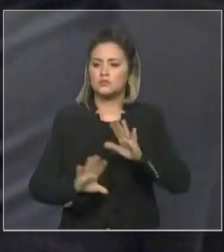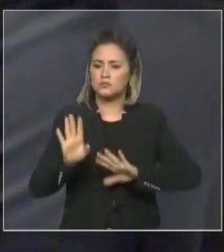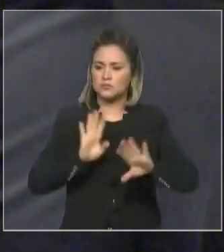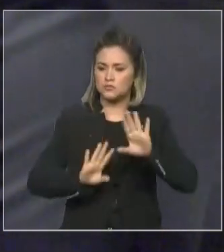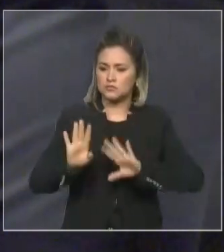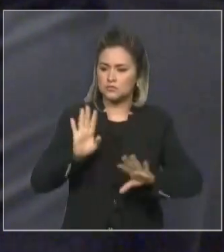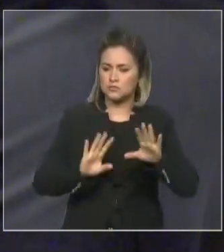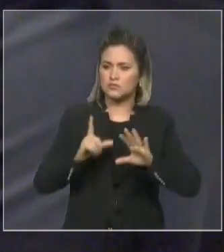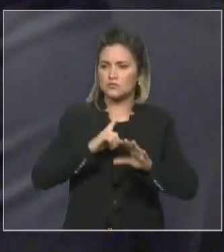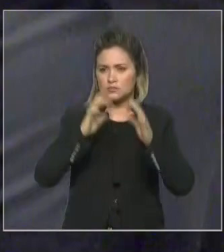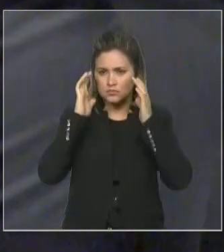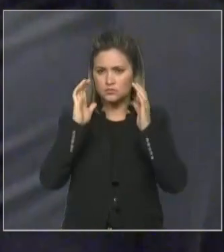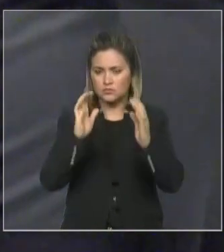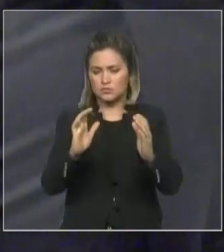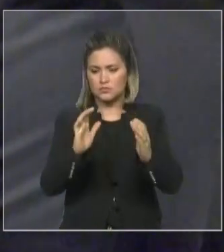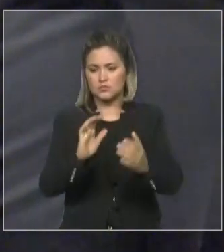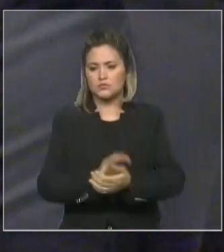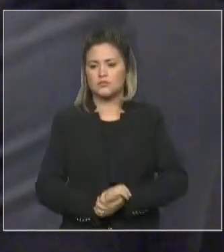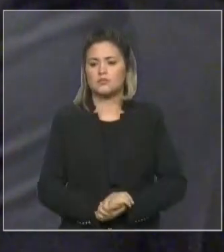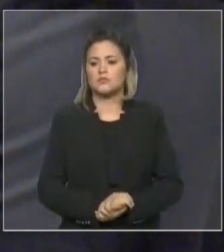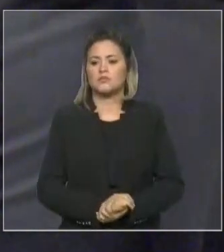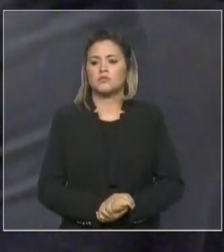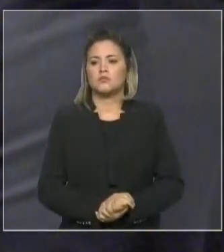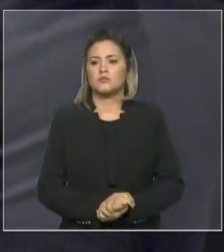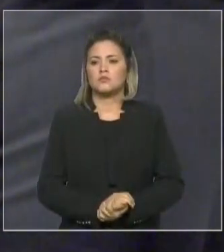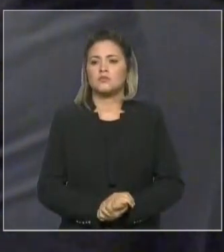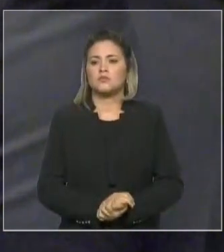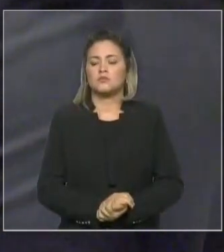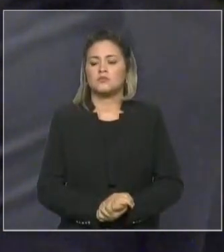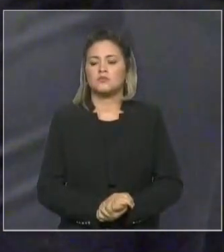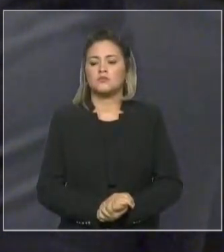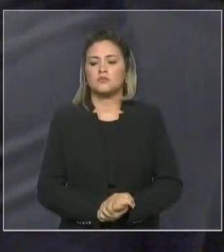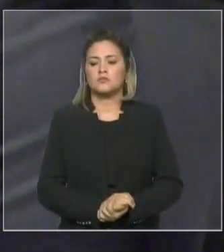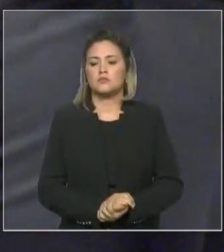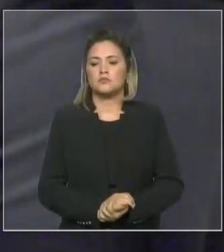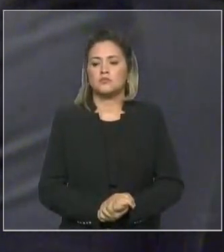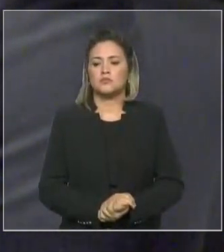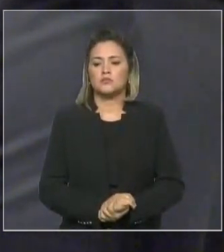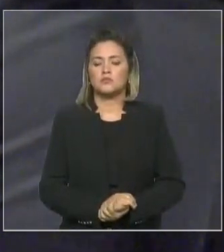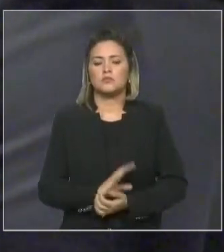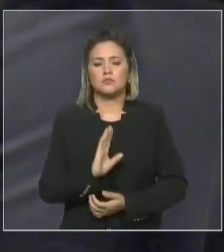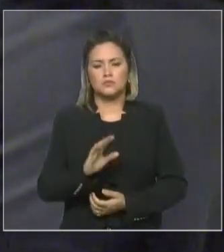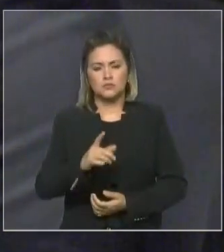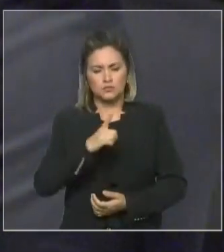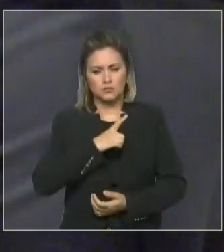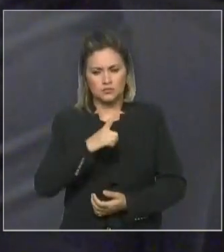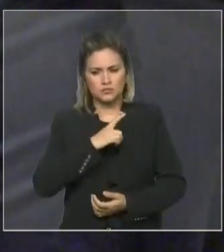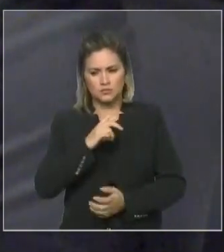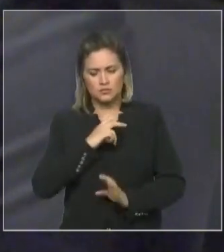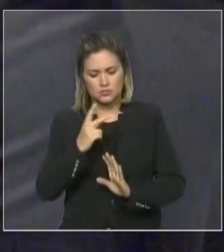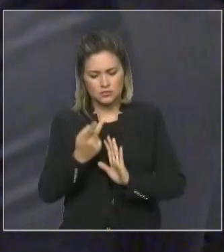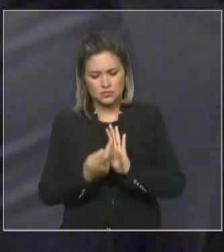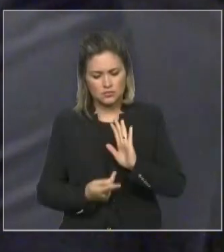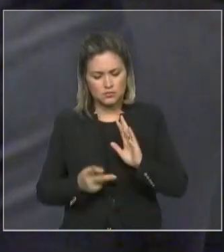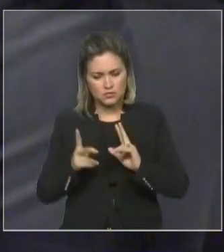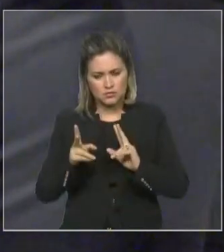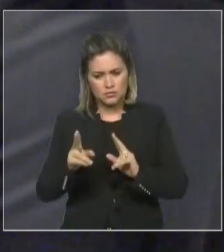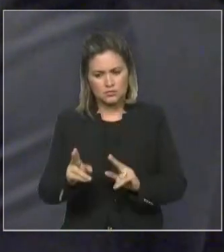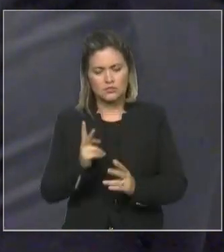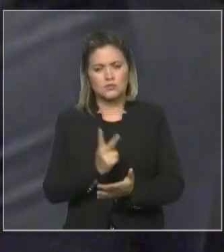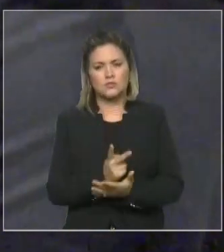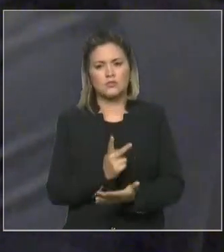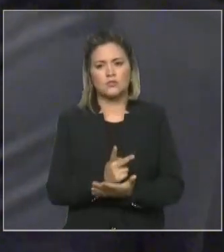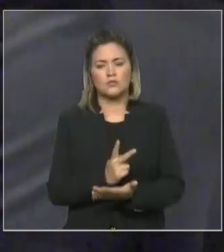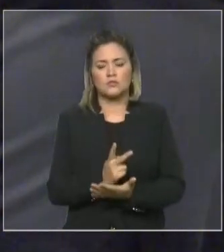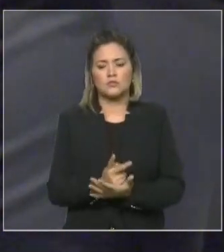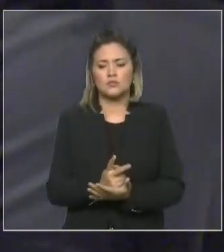o respeito. Eu já tive posições com você junto, no mesmo pensamento, no mesmo projeto, já tive posições